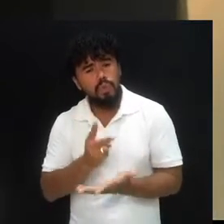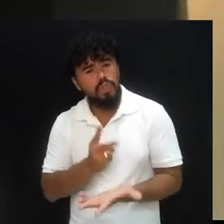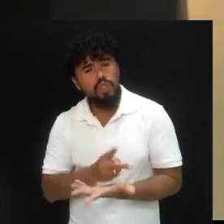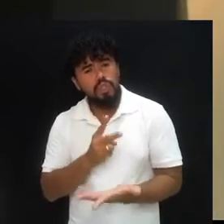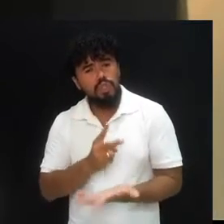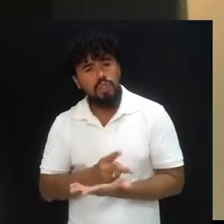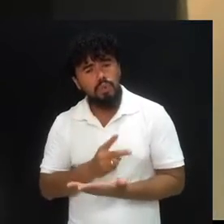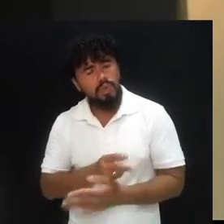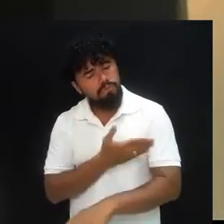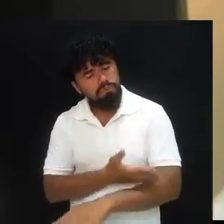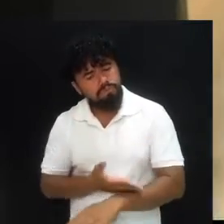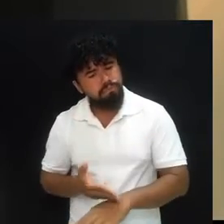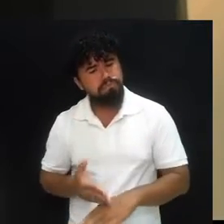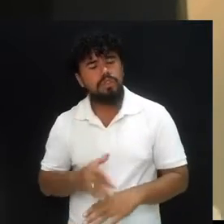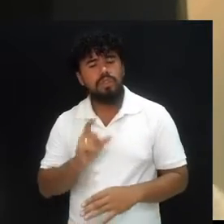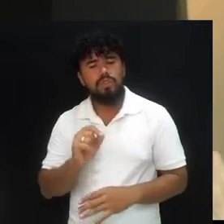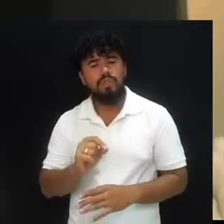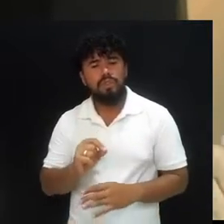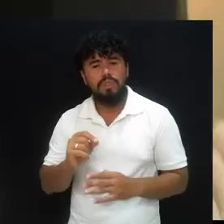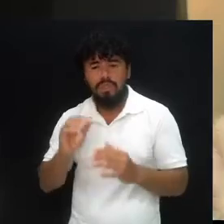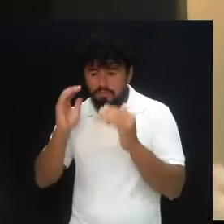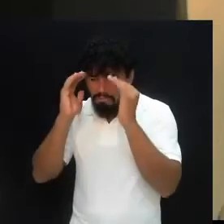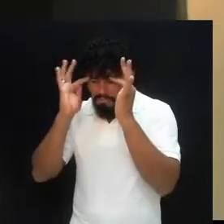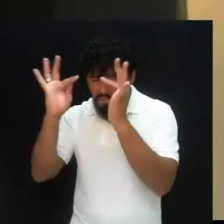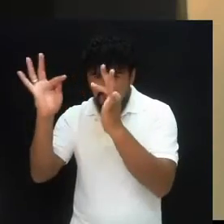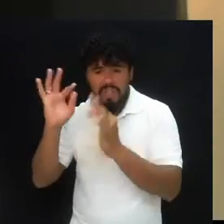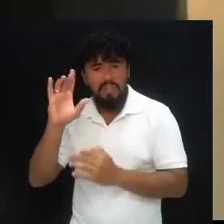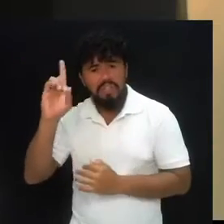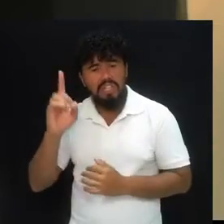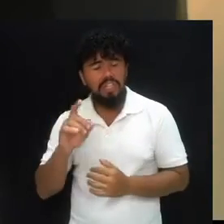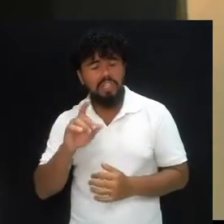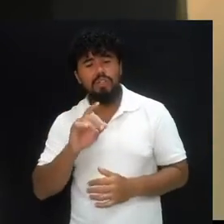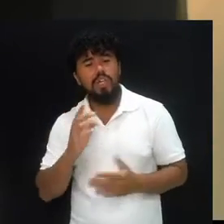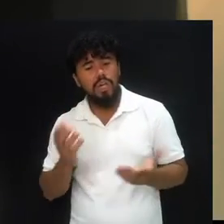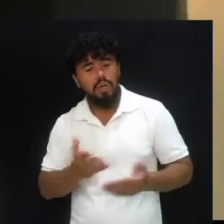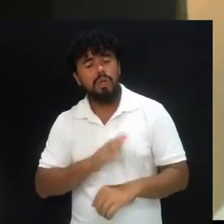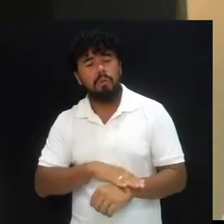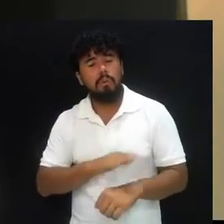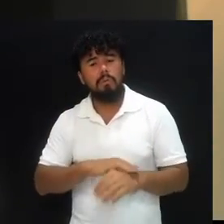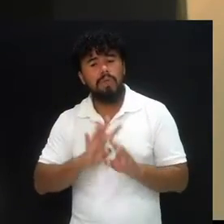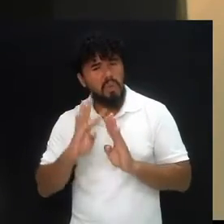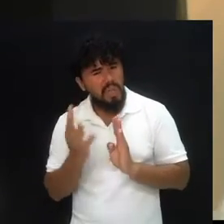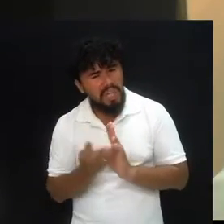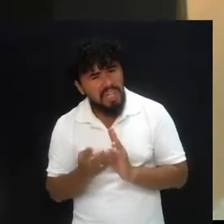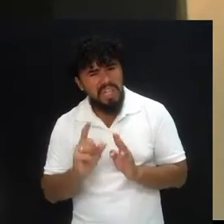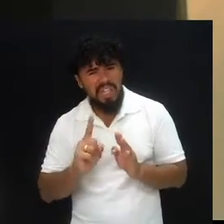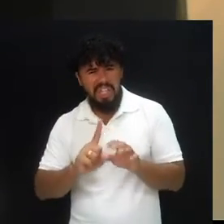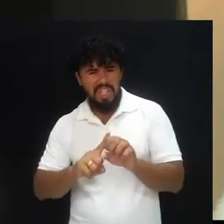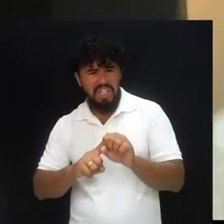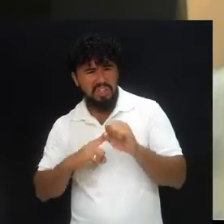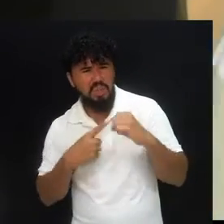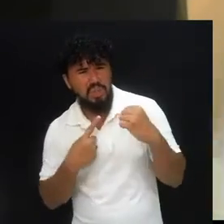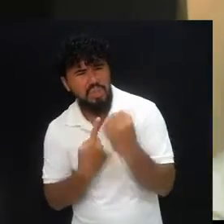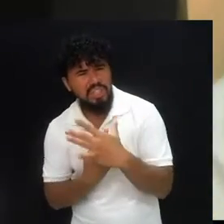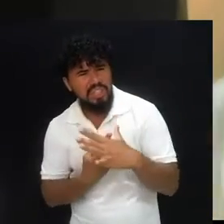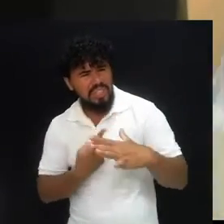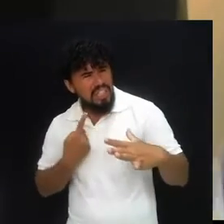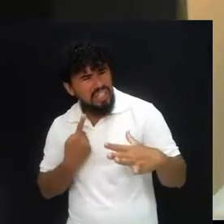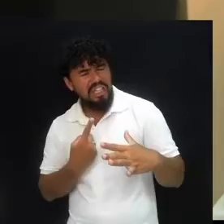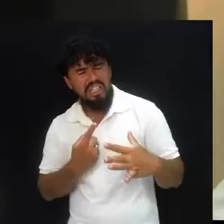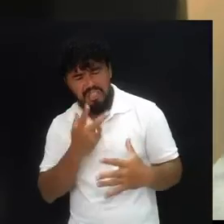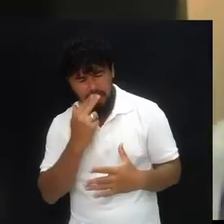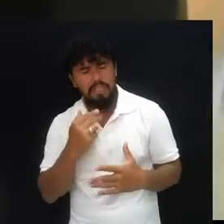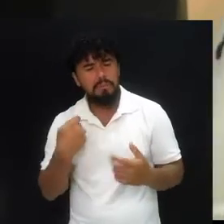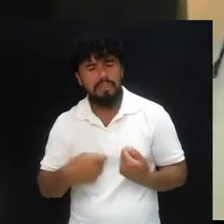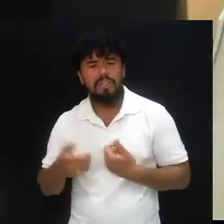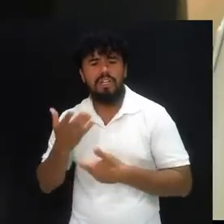em meio à quarentena. Não importa o isolamento social, essa é uma rica oportunidade de você buscar um relacionamento ainda mais